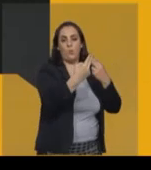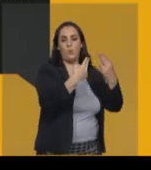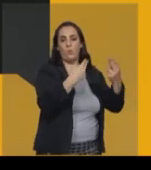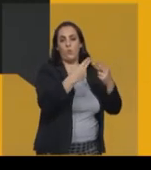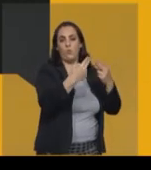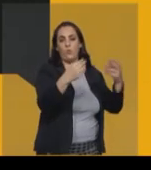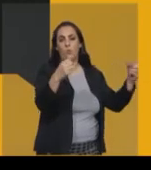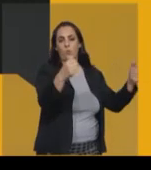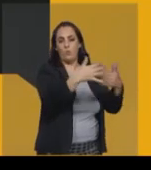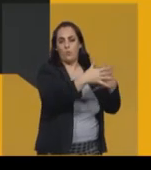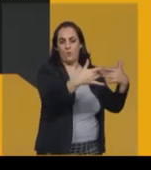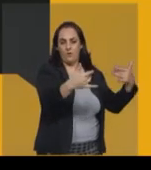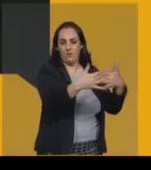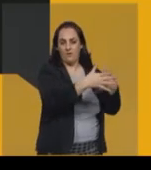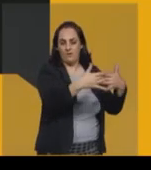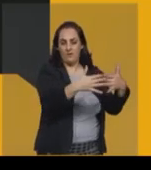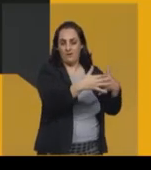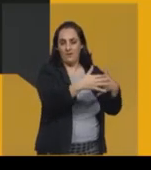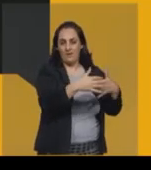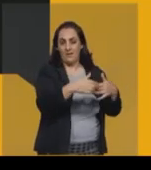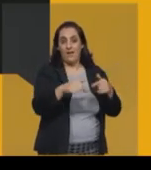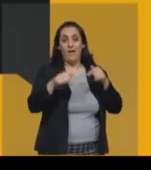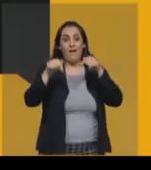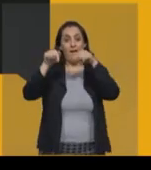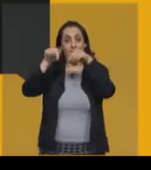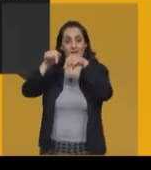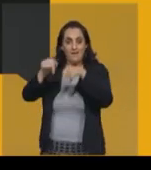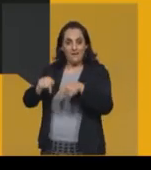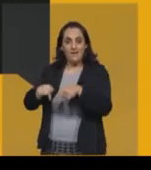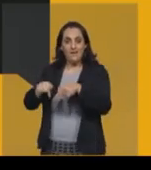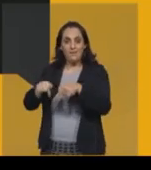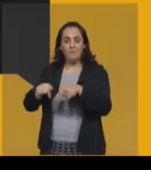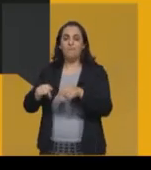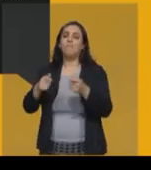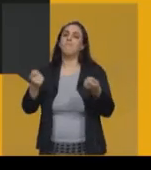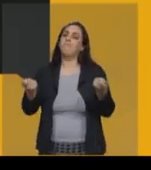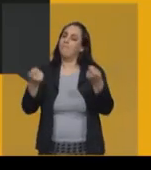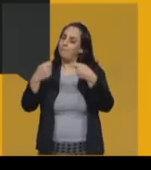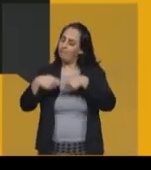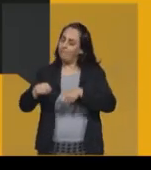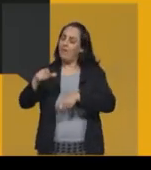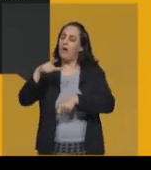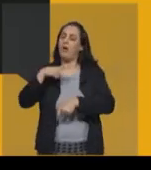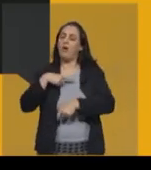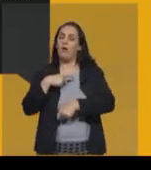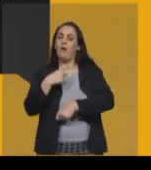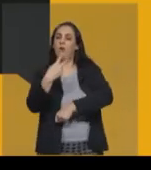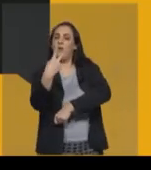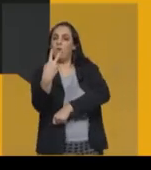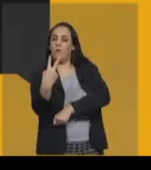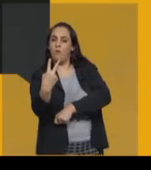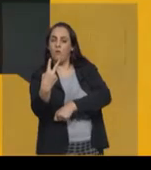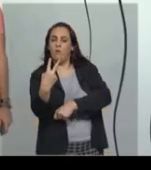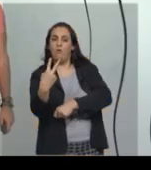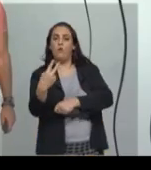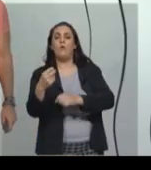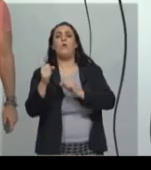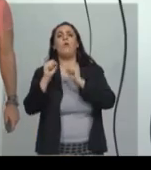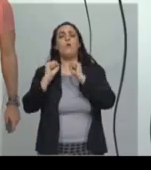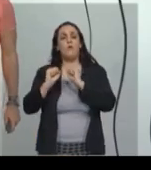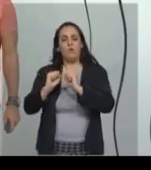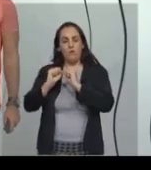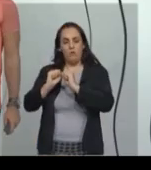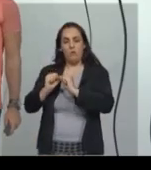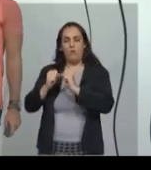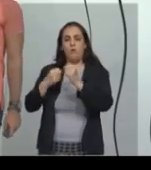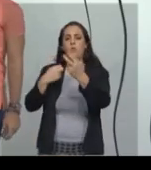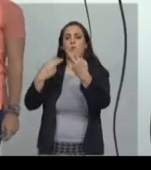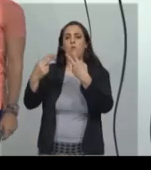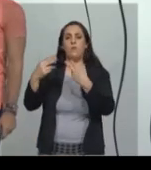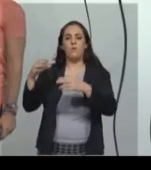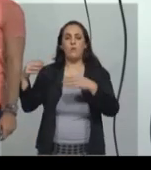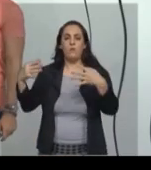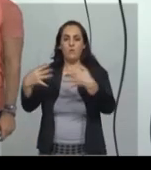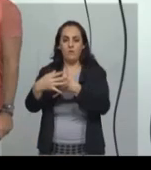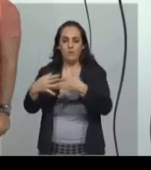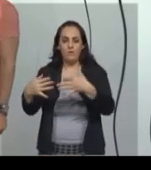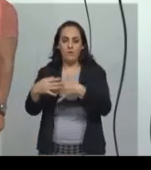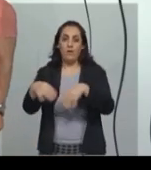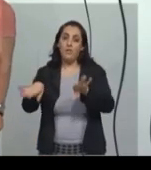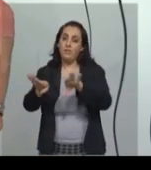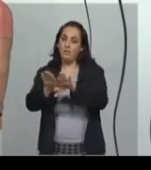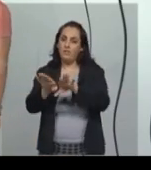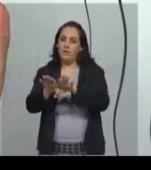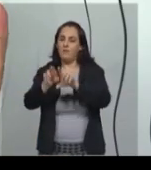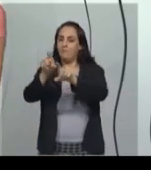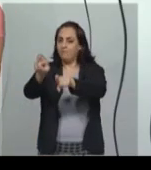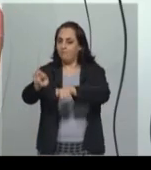e área urbanizada compõem o município. Em alguns momentos da história, nós temos